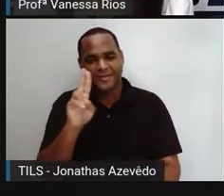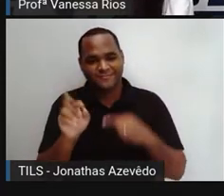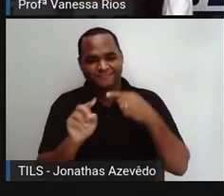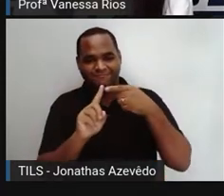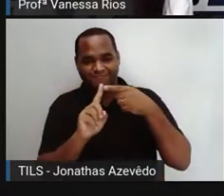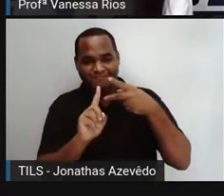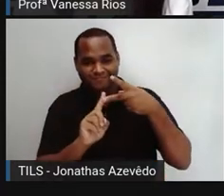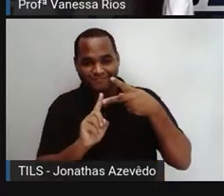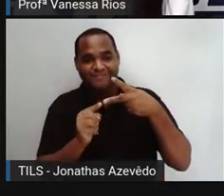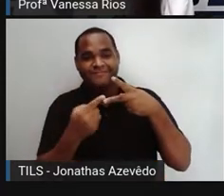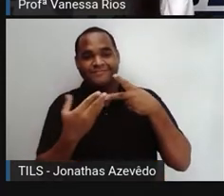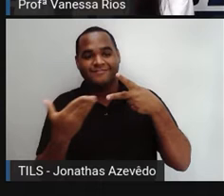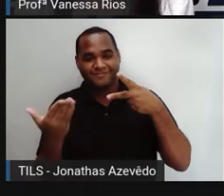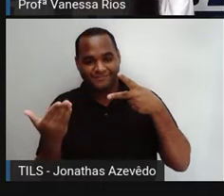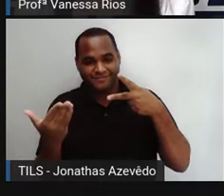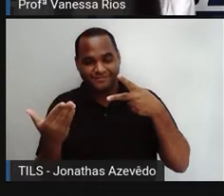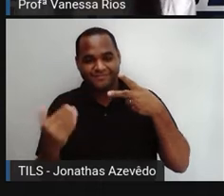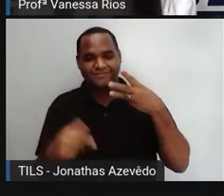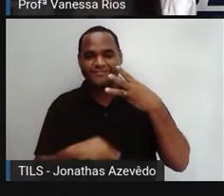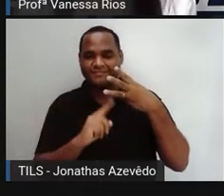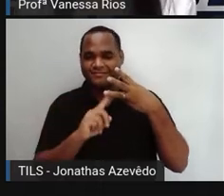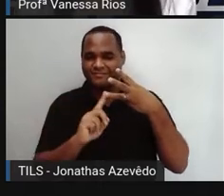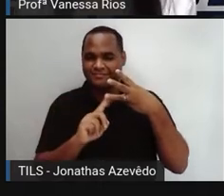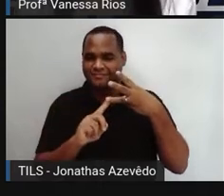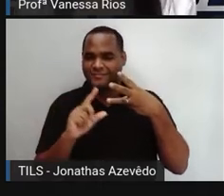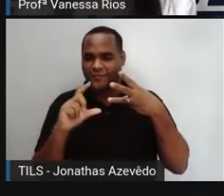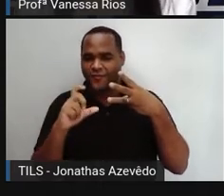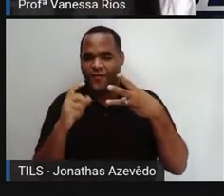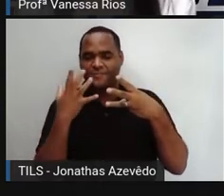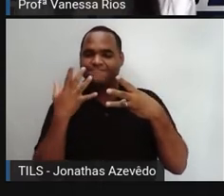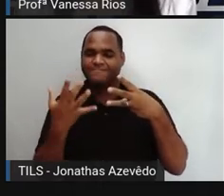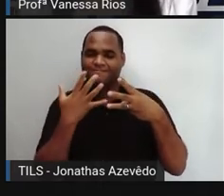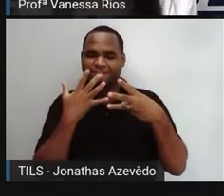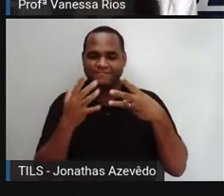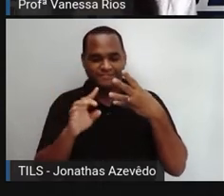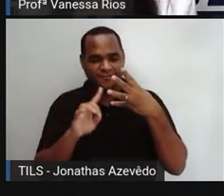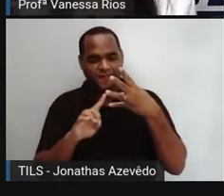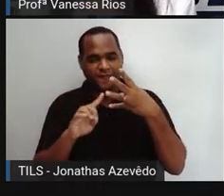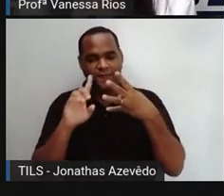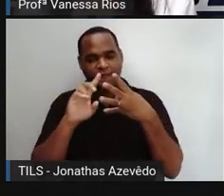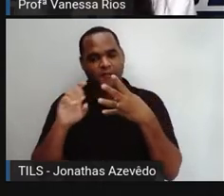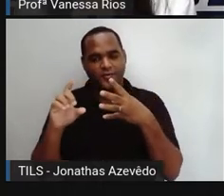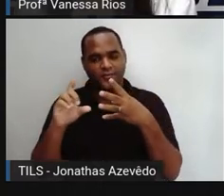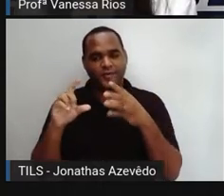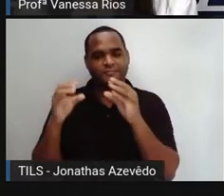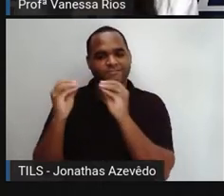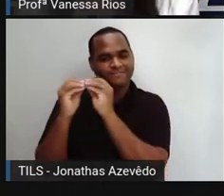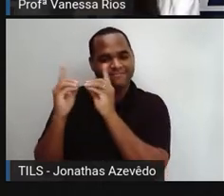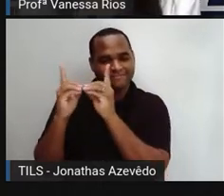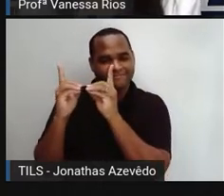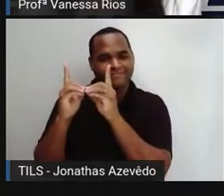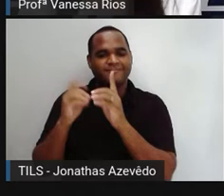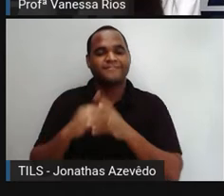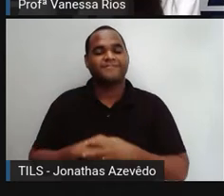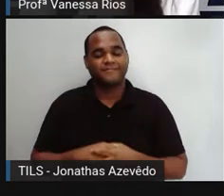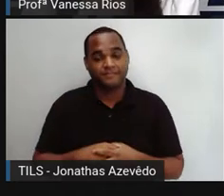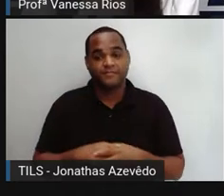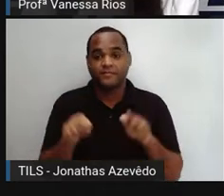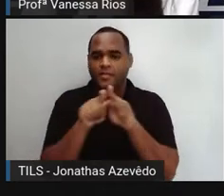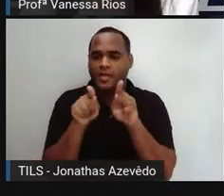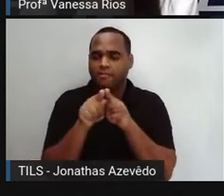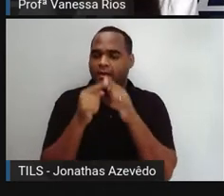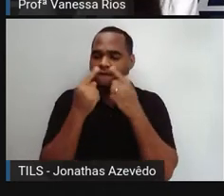calótipo, aí chegamos na fotografia colorida e na foto digital. E a gente percebe os